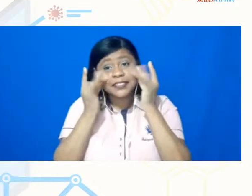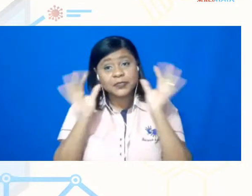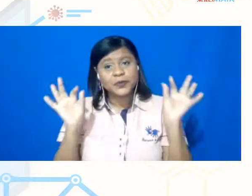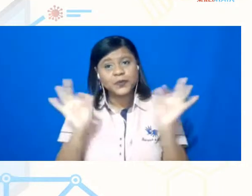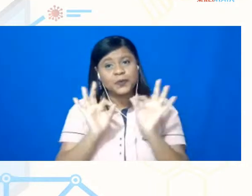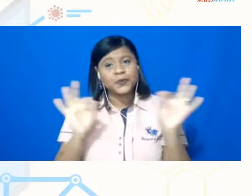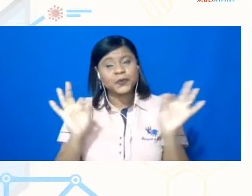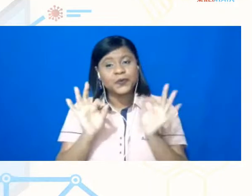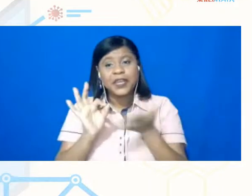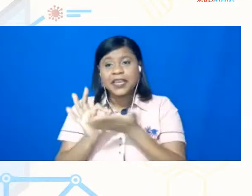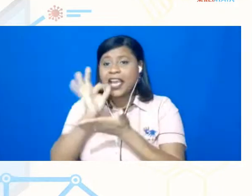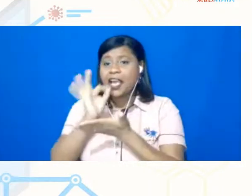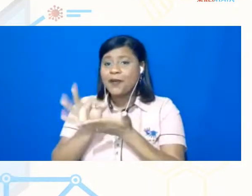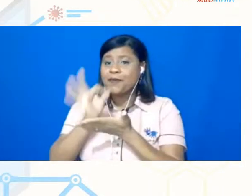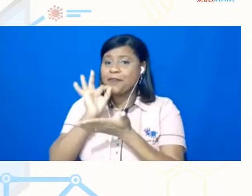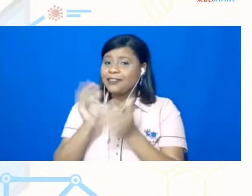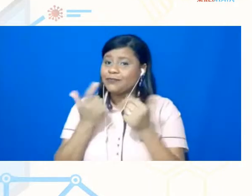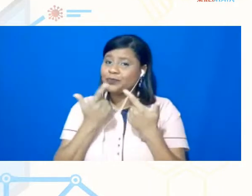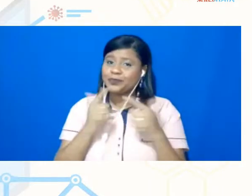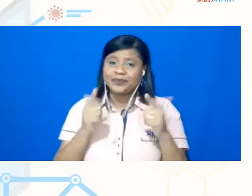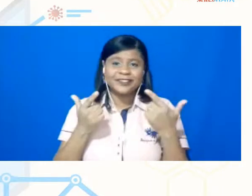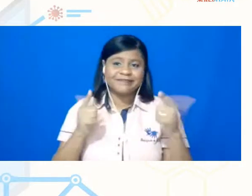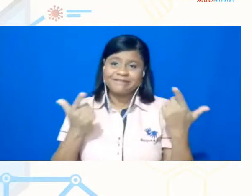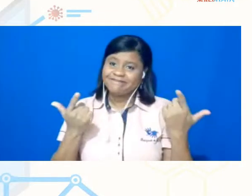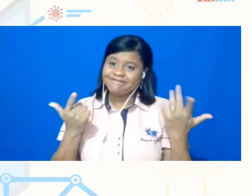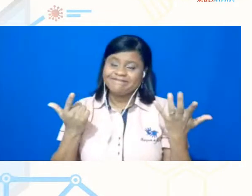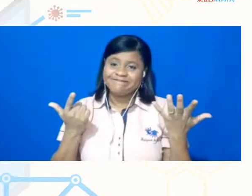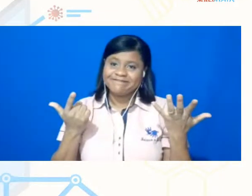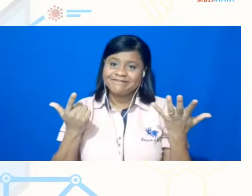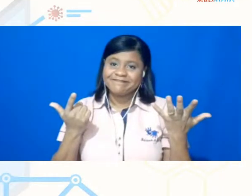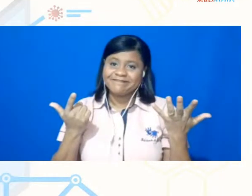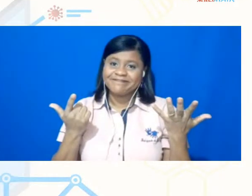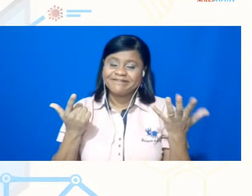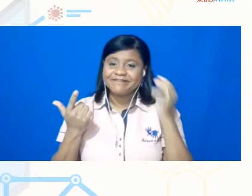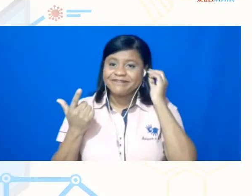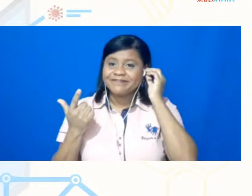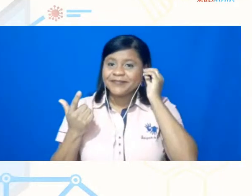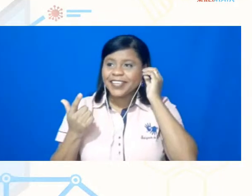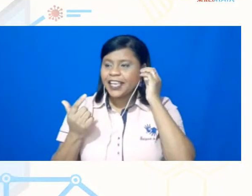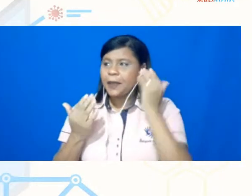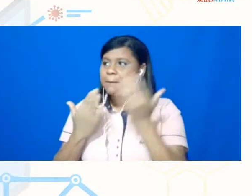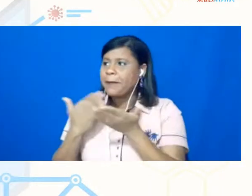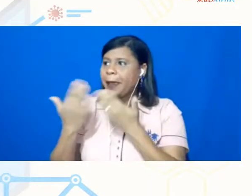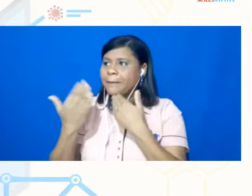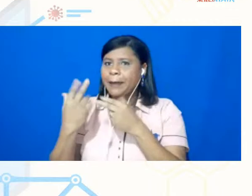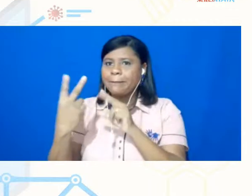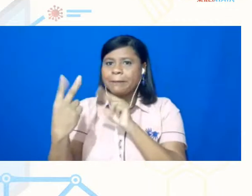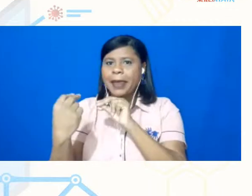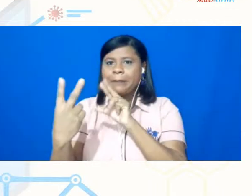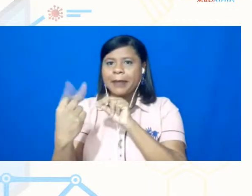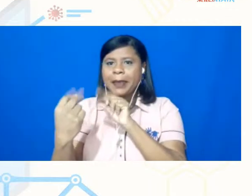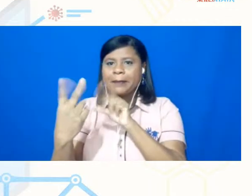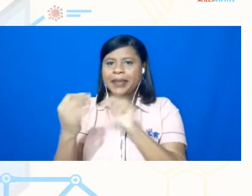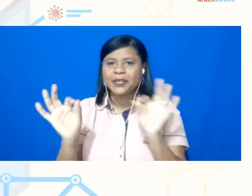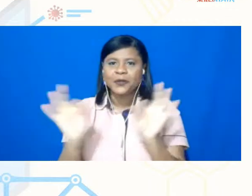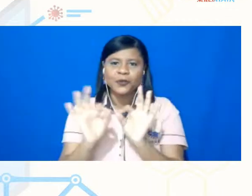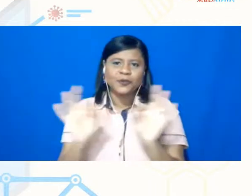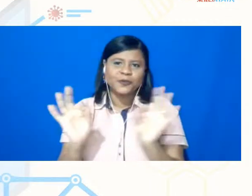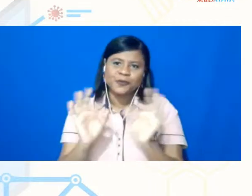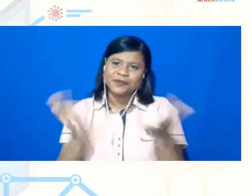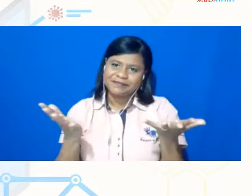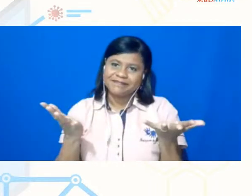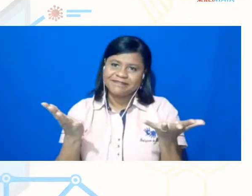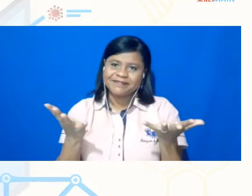coffee break, não vai ter, pois é, aquelas, né, conversas de corredor, é tão importante, os